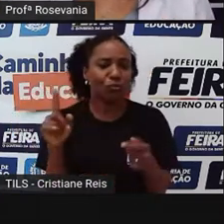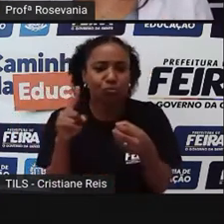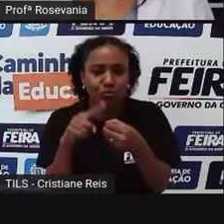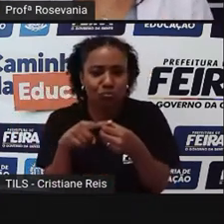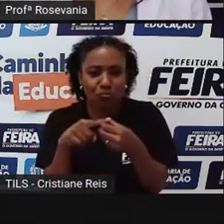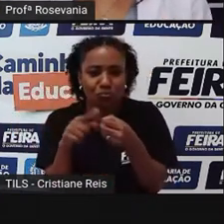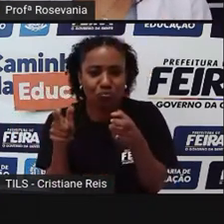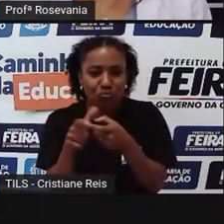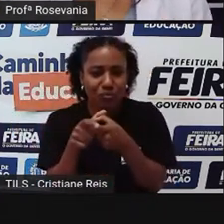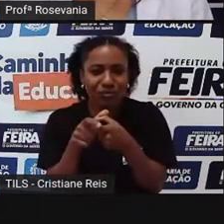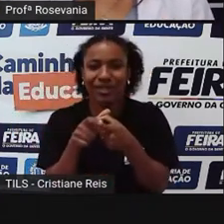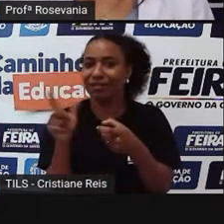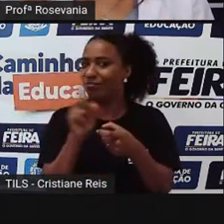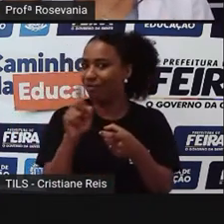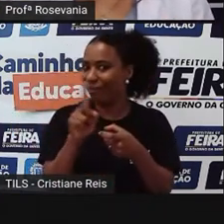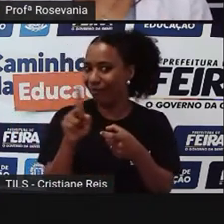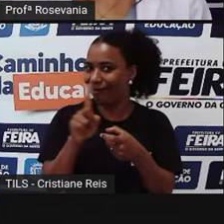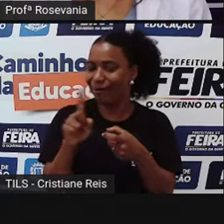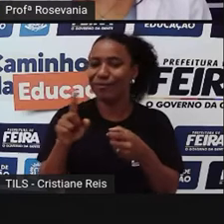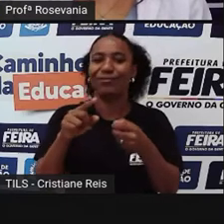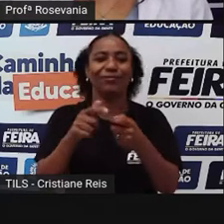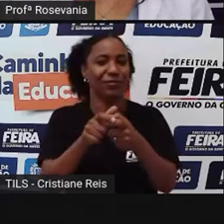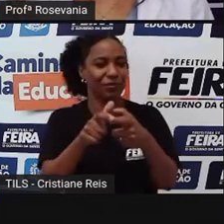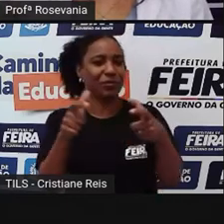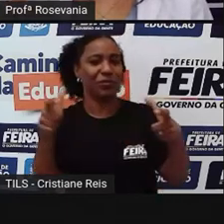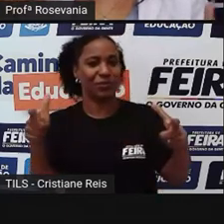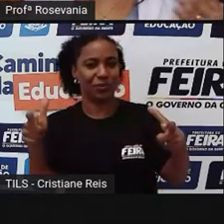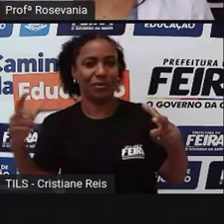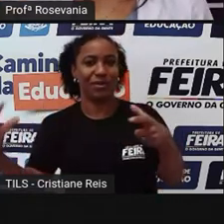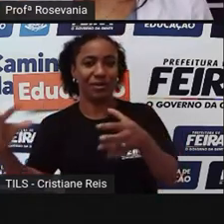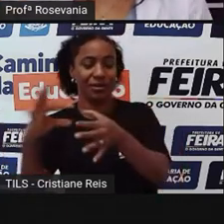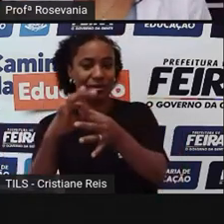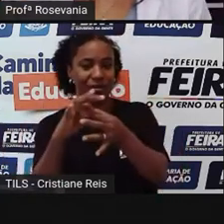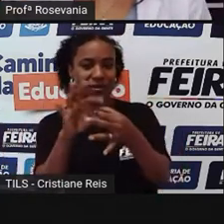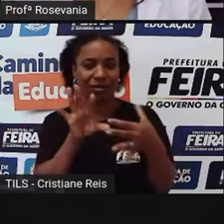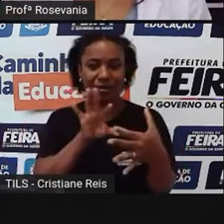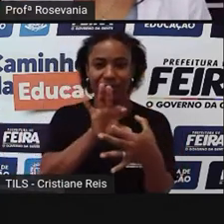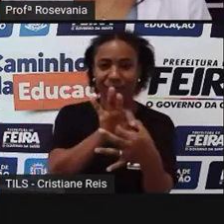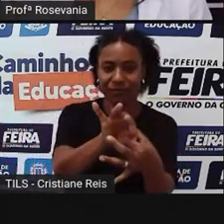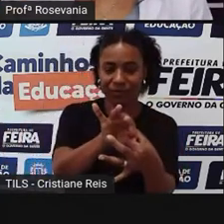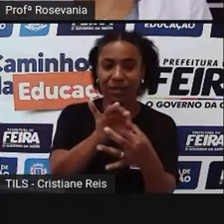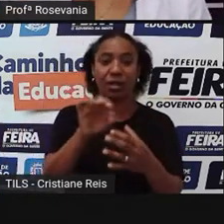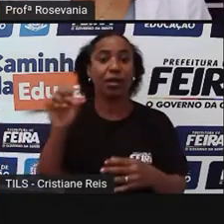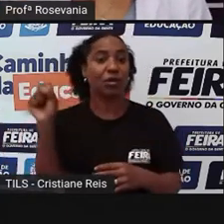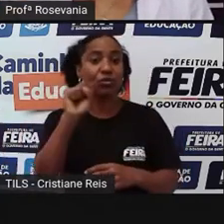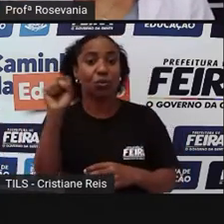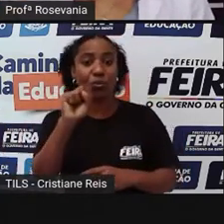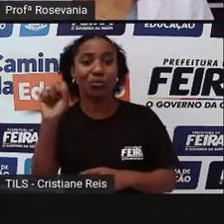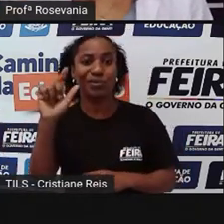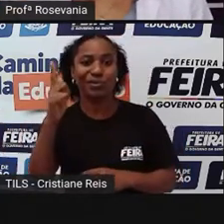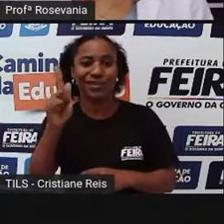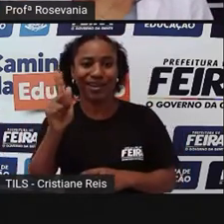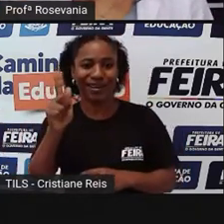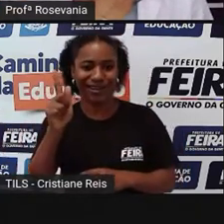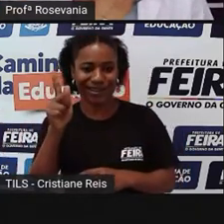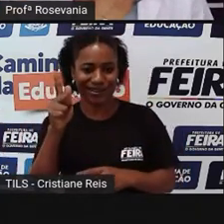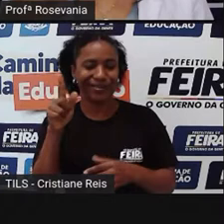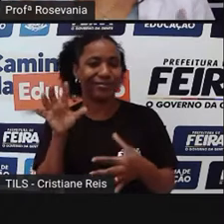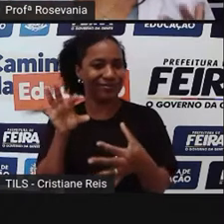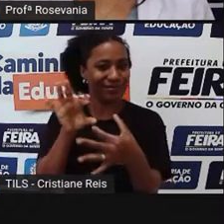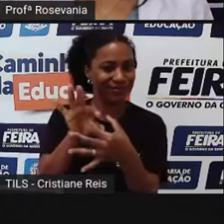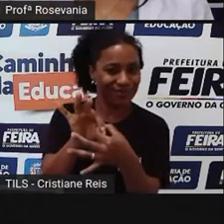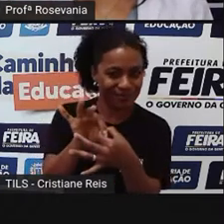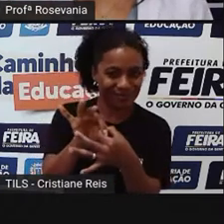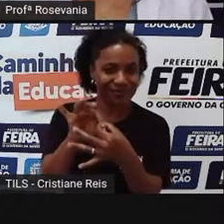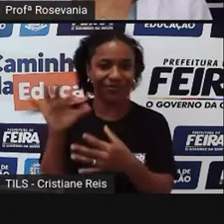agora agrega outras cidades, a exemplo, né, de São Gonçalo, aqui, que já faz parte da nossa região metropolitana. A